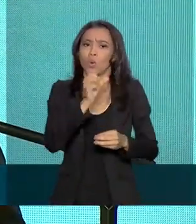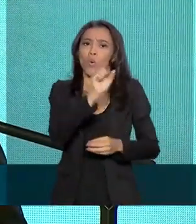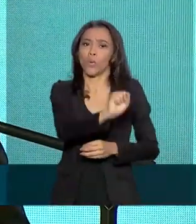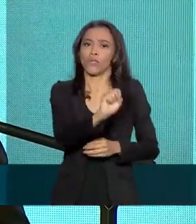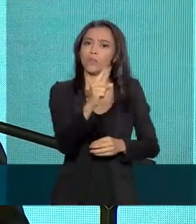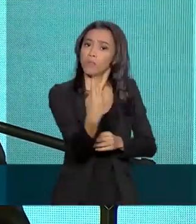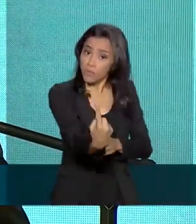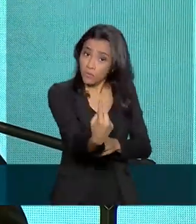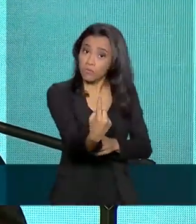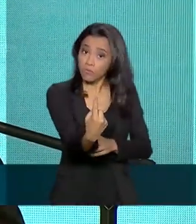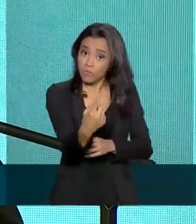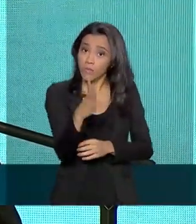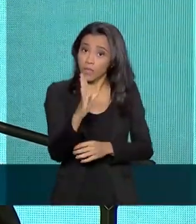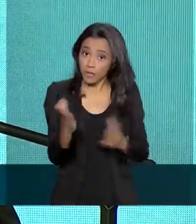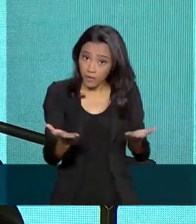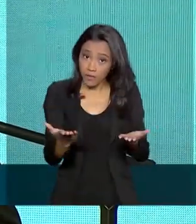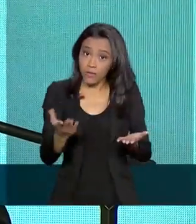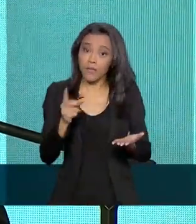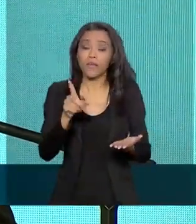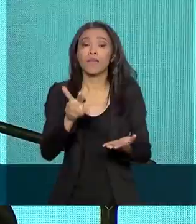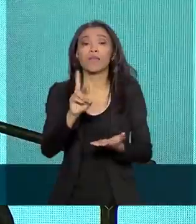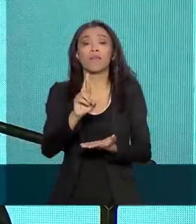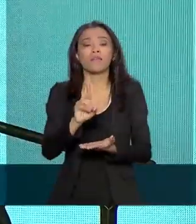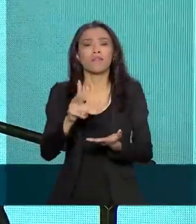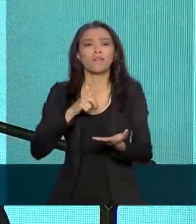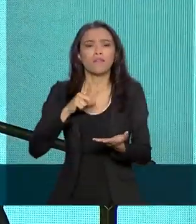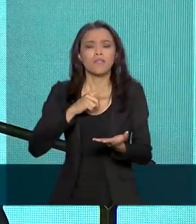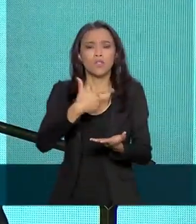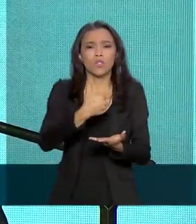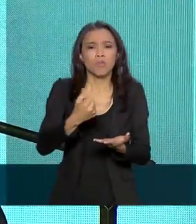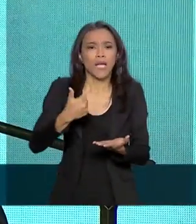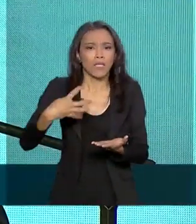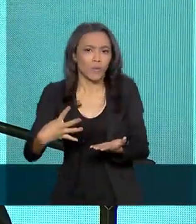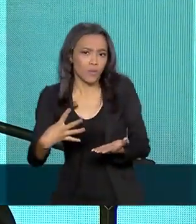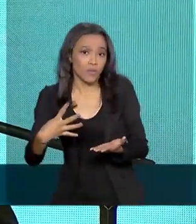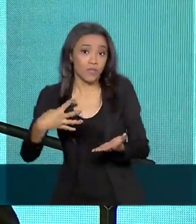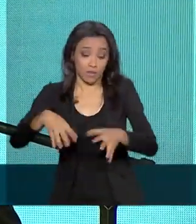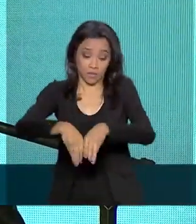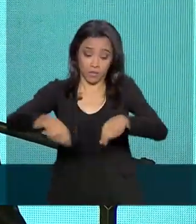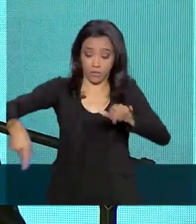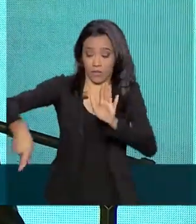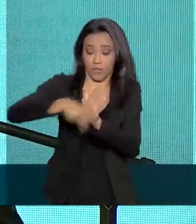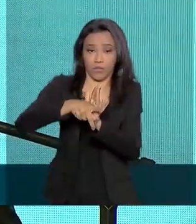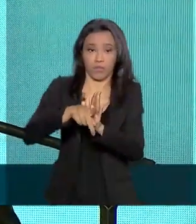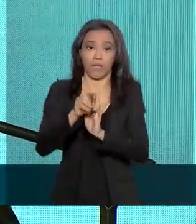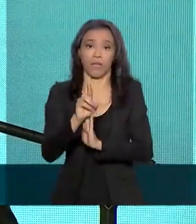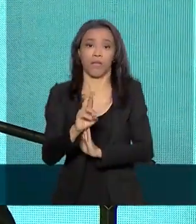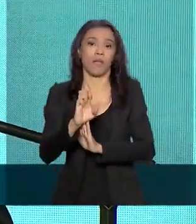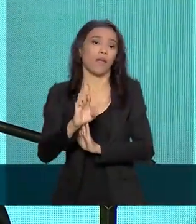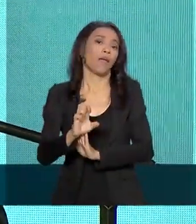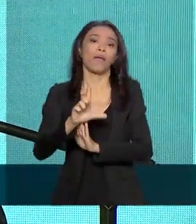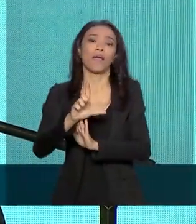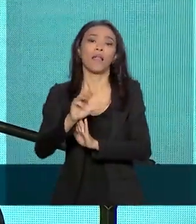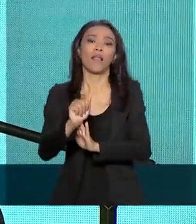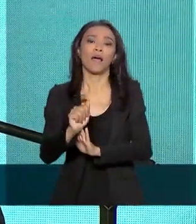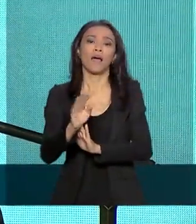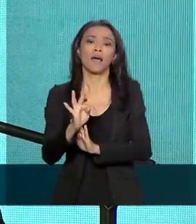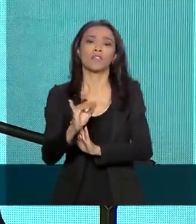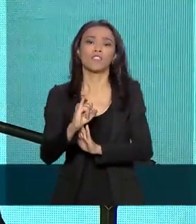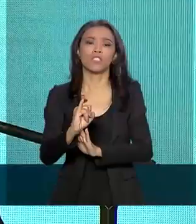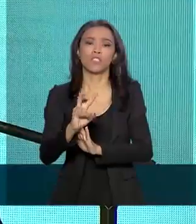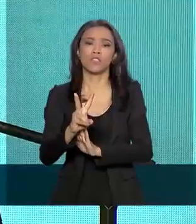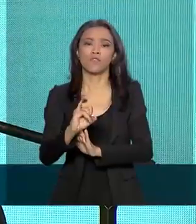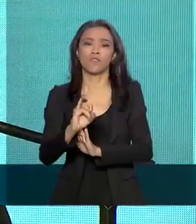relativizou a propriedade privada de 2014. Gente aqui talvez já tenha respondido ao processo por trabalho